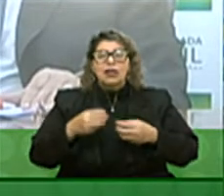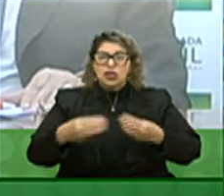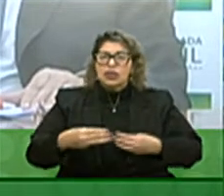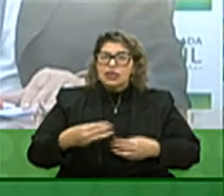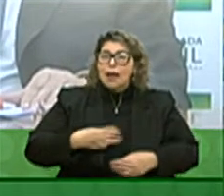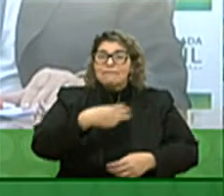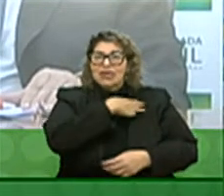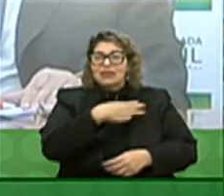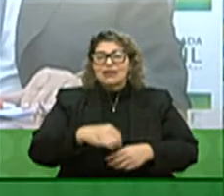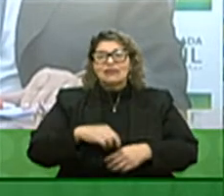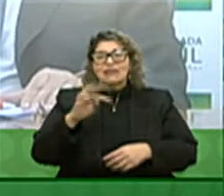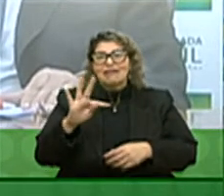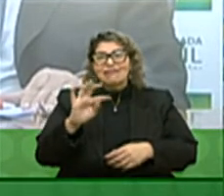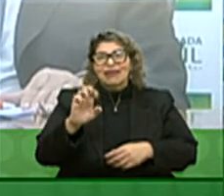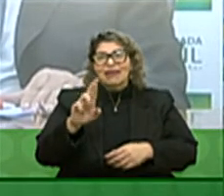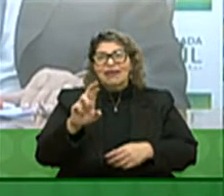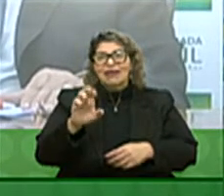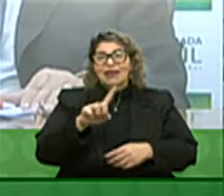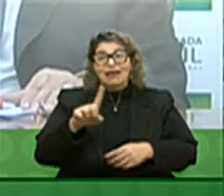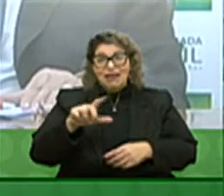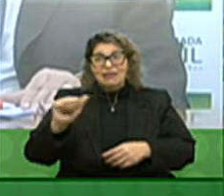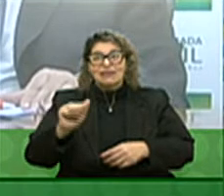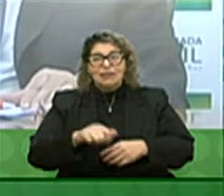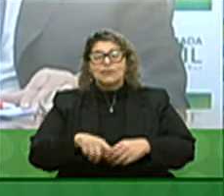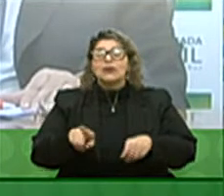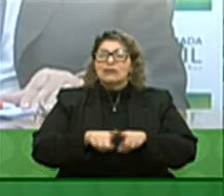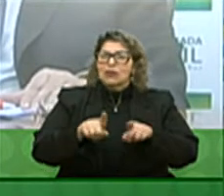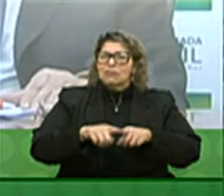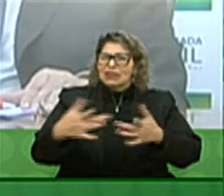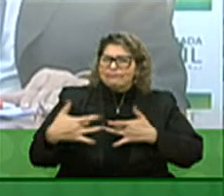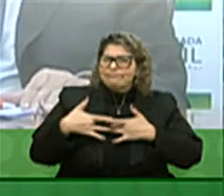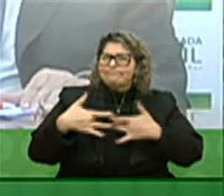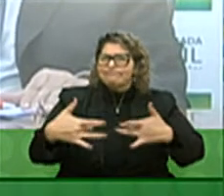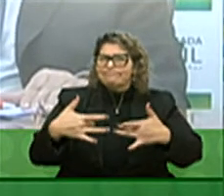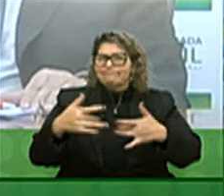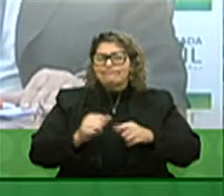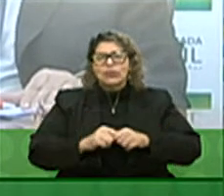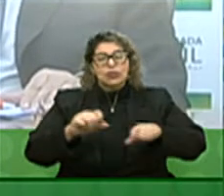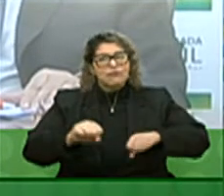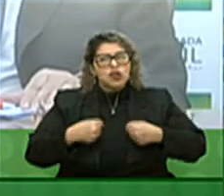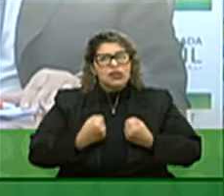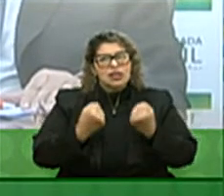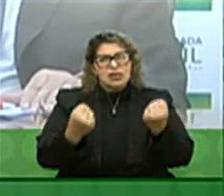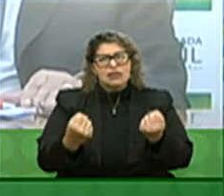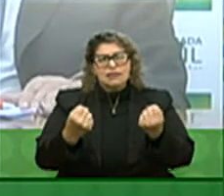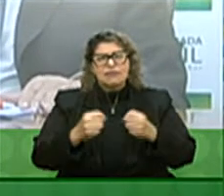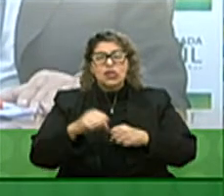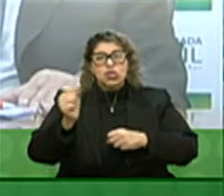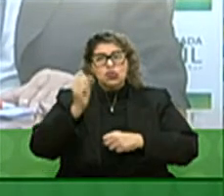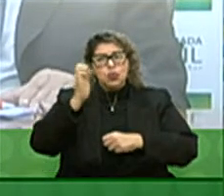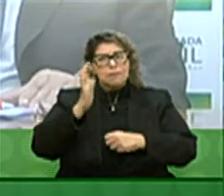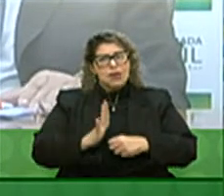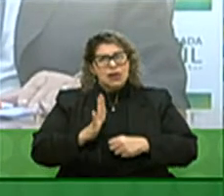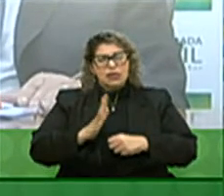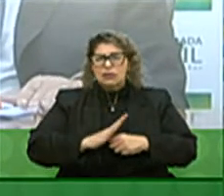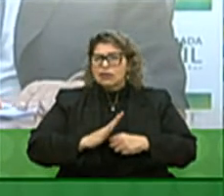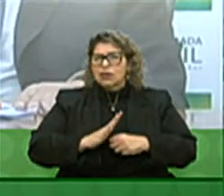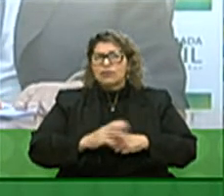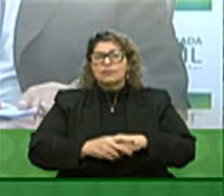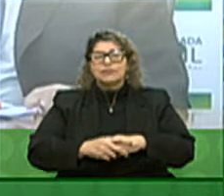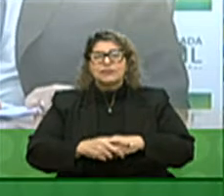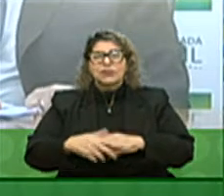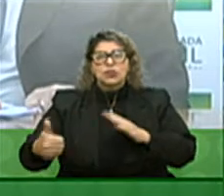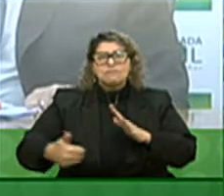Tereza Cristina que conhece muito o setor e que vem se dedicando muito pelo fortalecimento o Brasil é um player